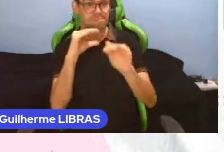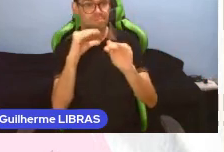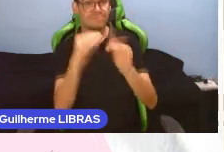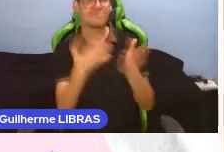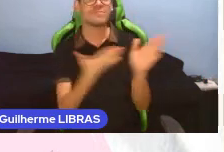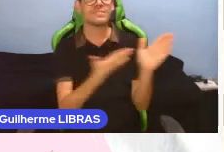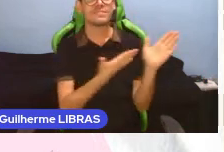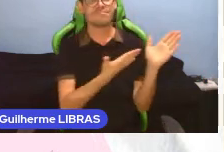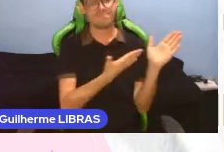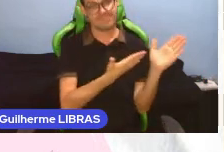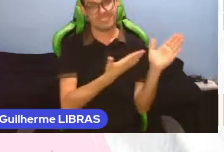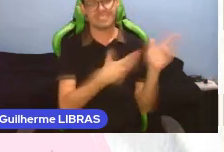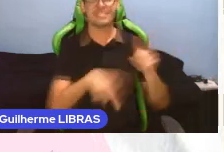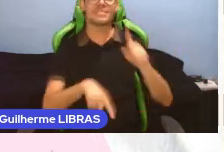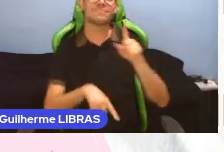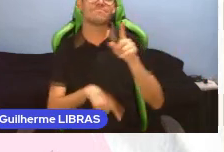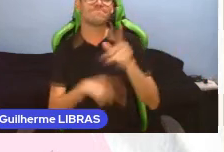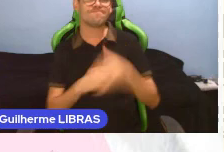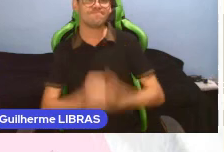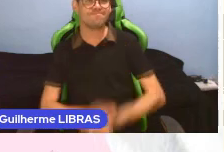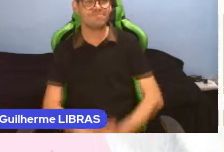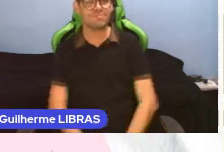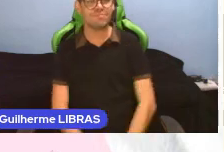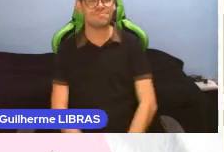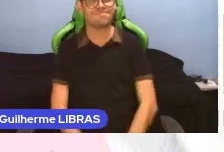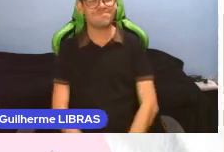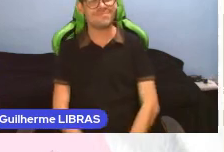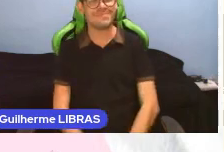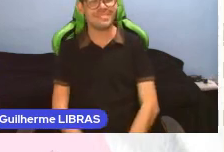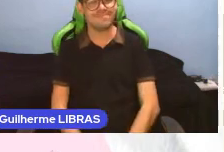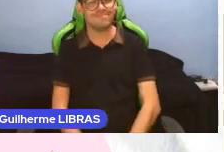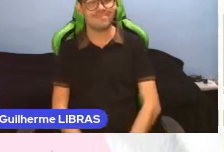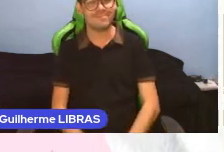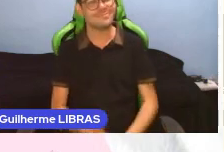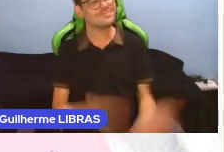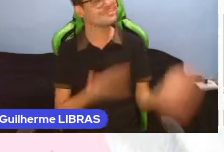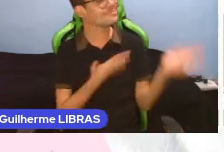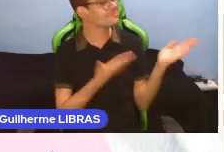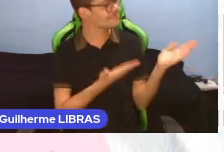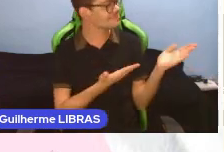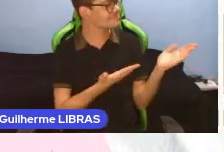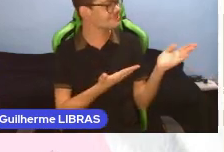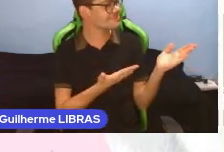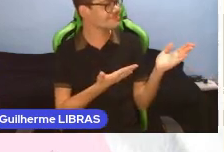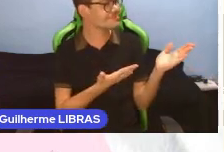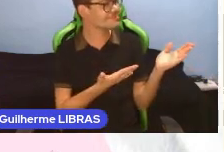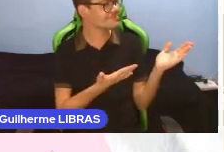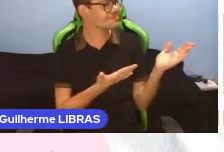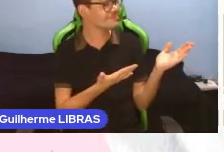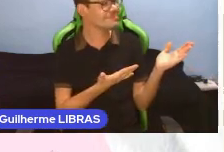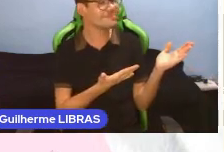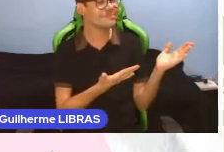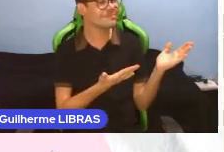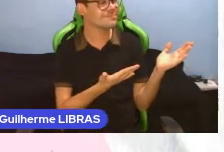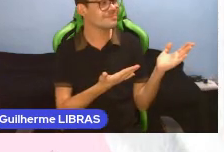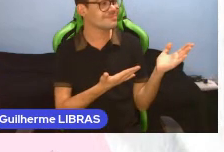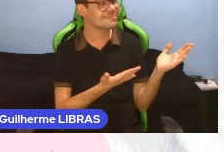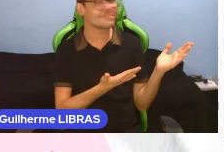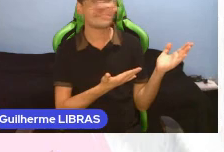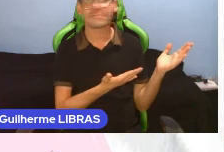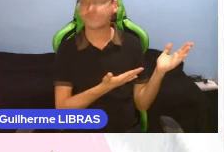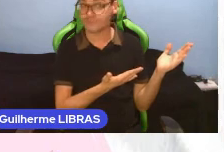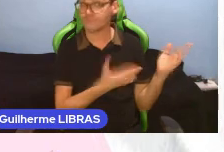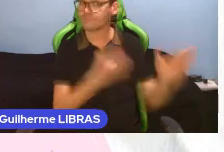enviem o e-mail para materiais. portal do bicentenário arroba gmail.com e nos